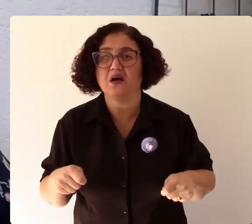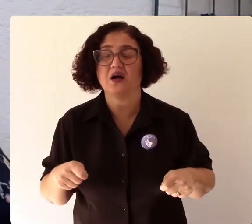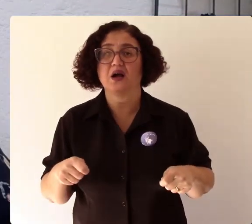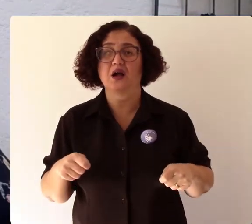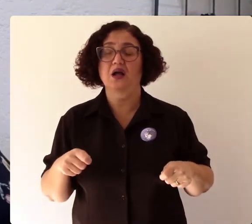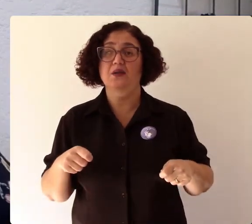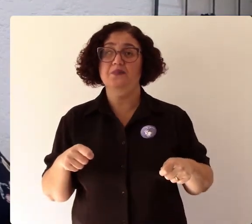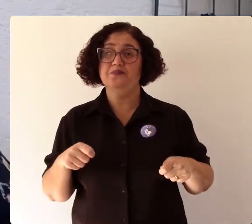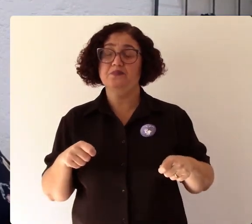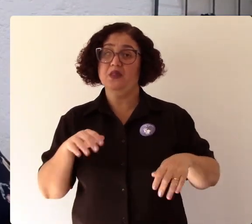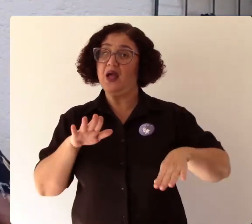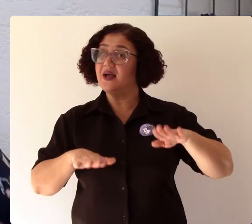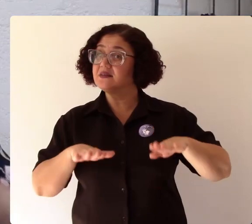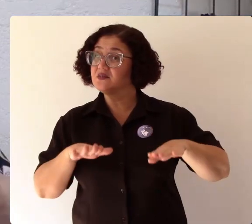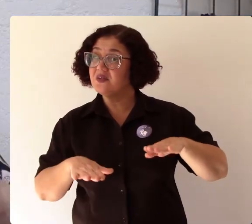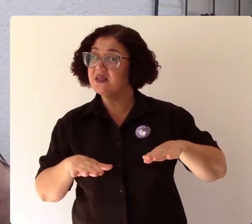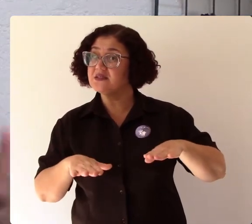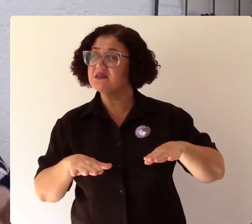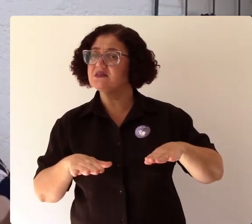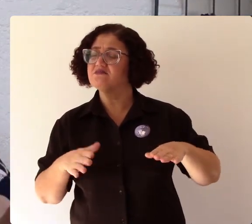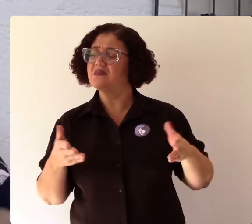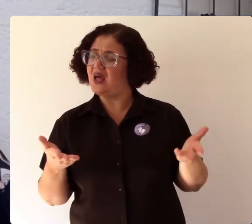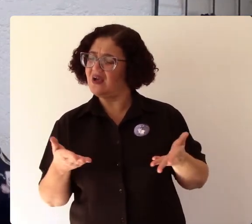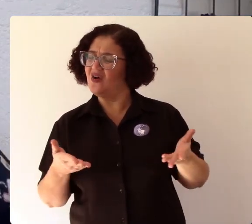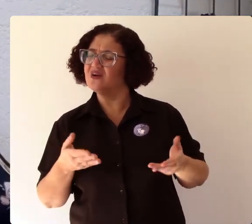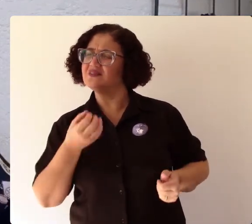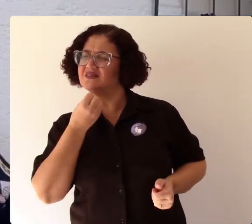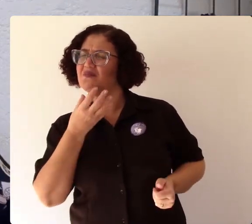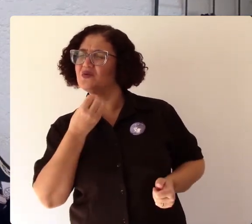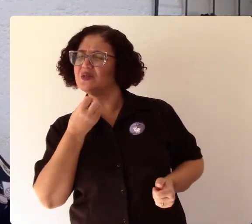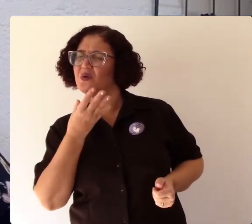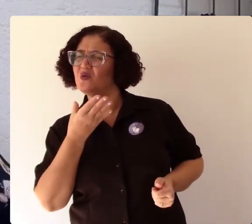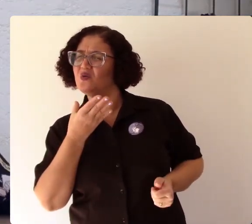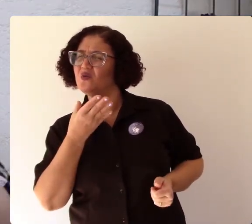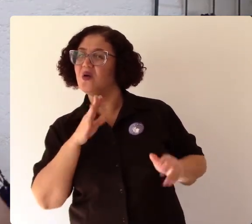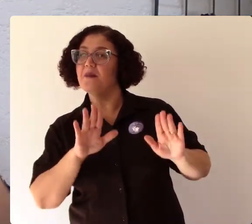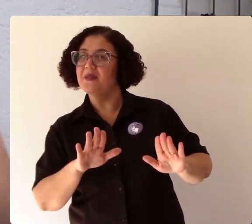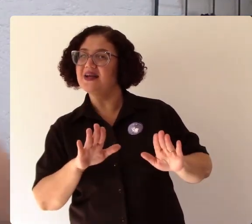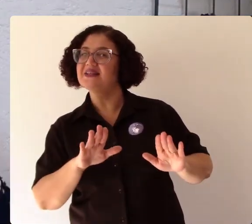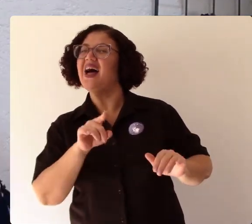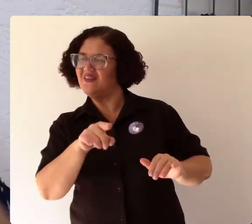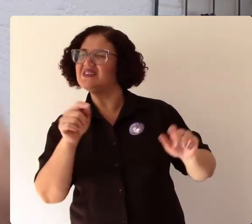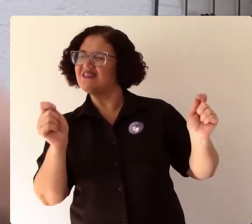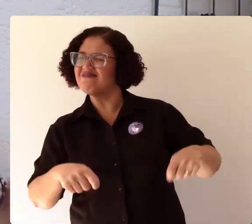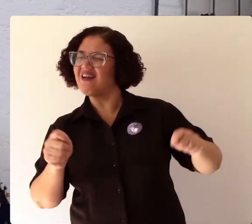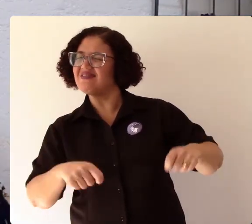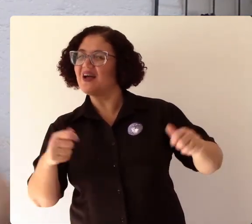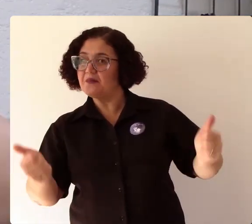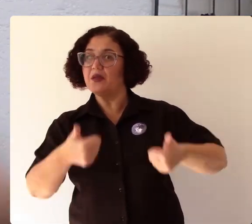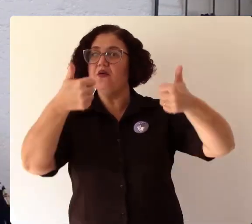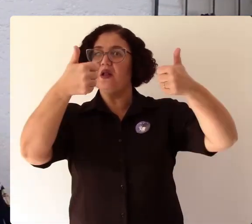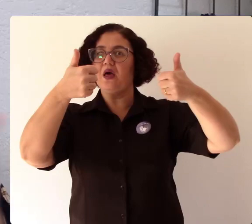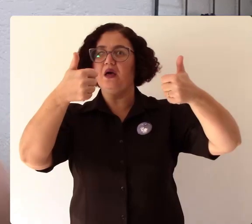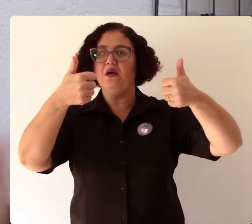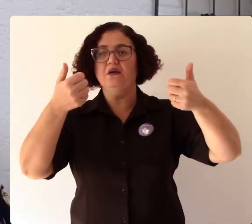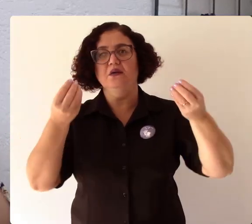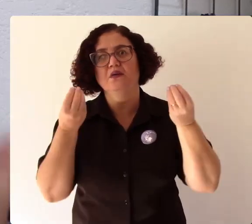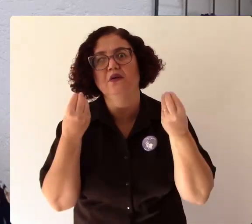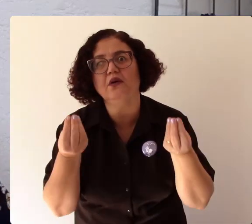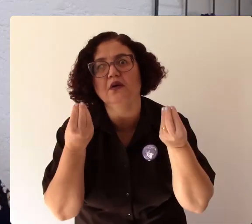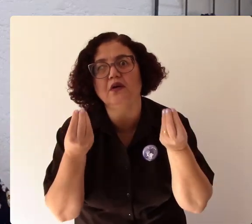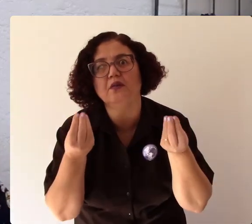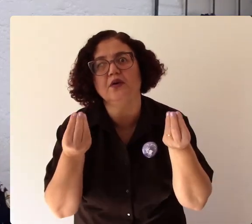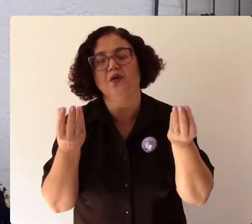pro momento está bom é sempre tá bom mas você pode mais então é nesse contexto de uma exigência